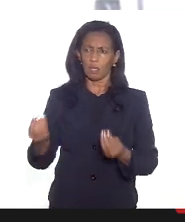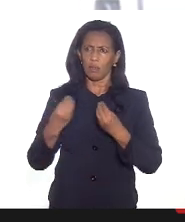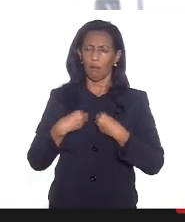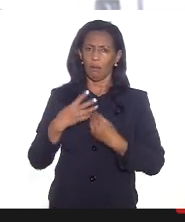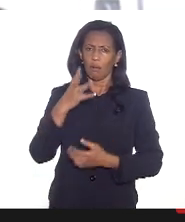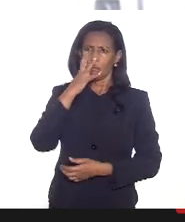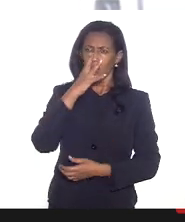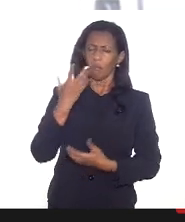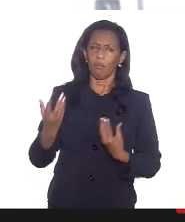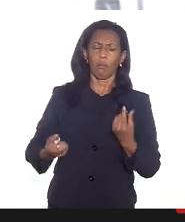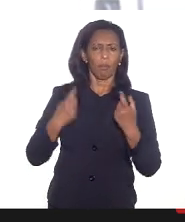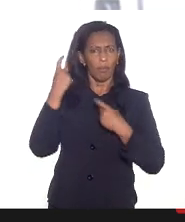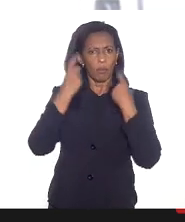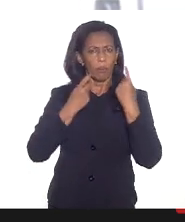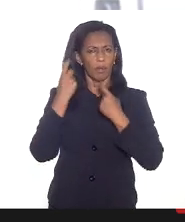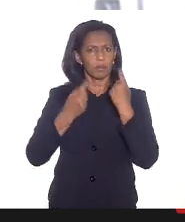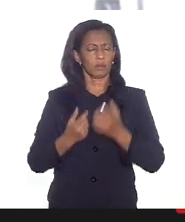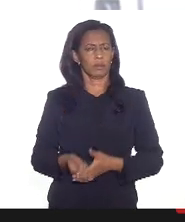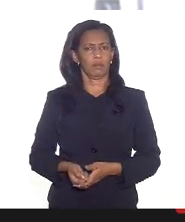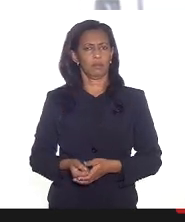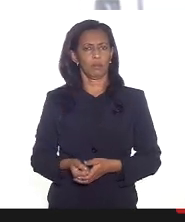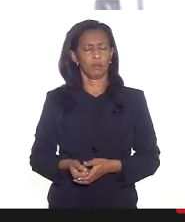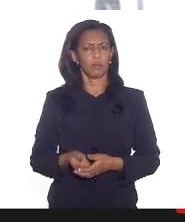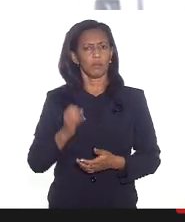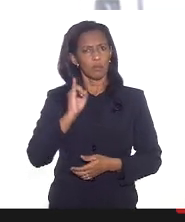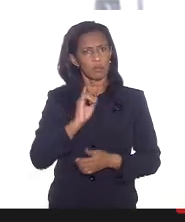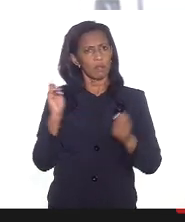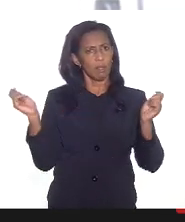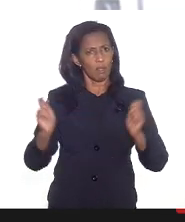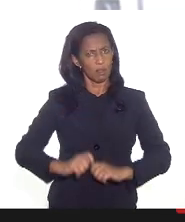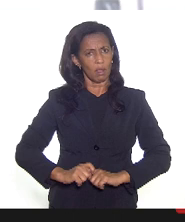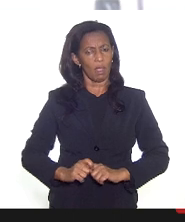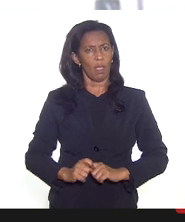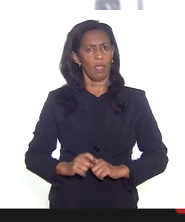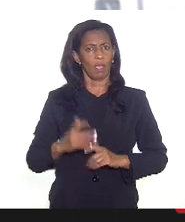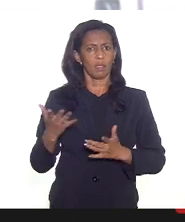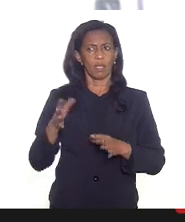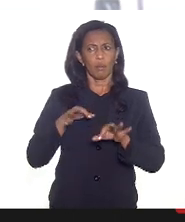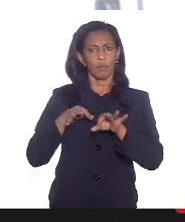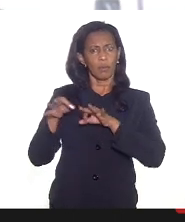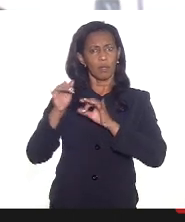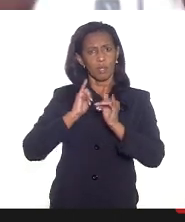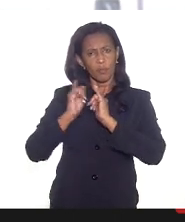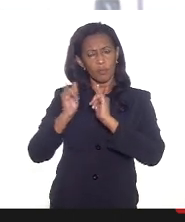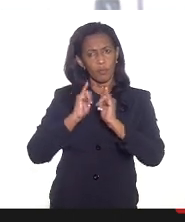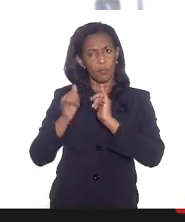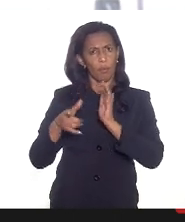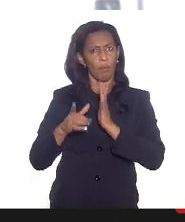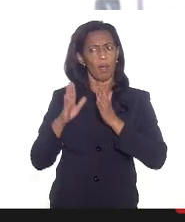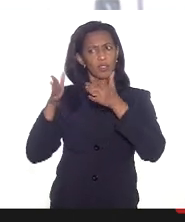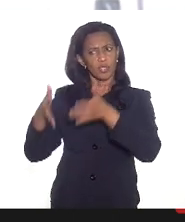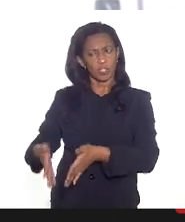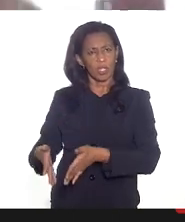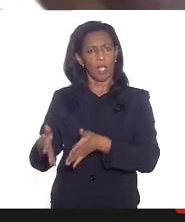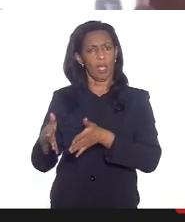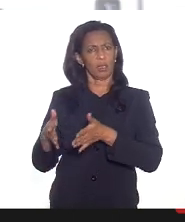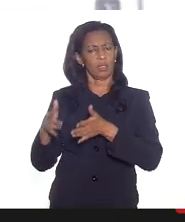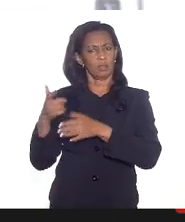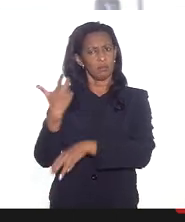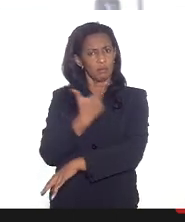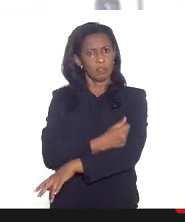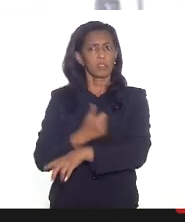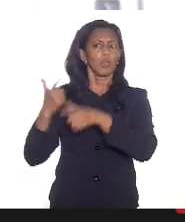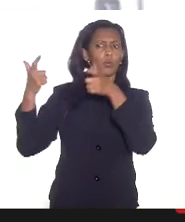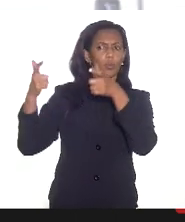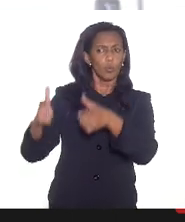muito espanto muita preocupação então se puder de alguma forma sempre noticiar a chegada da vacina os